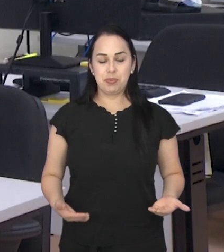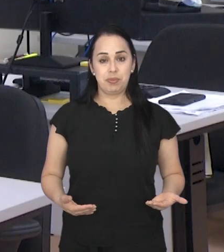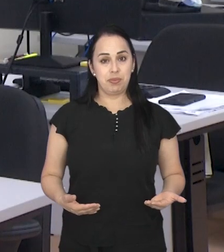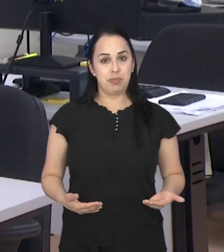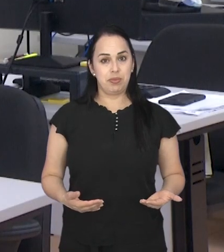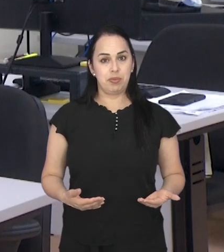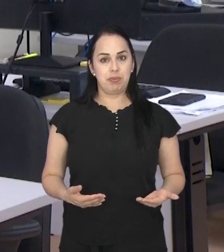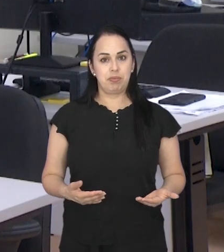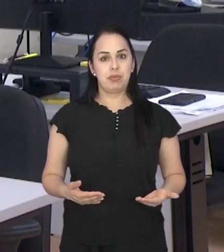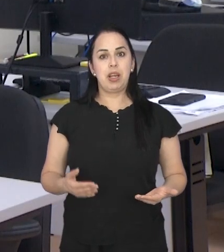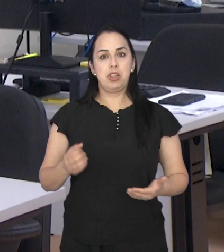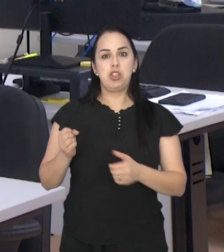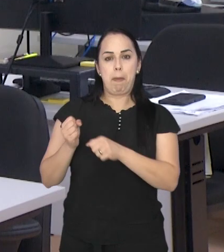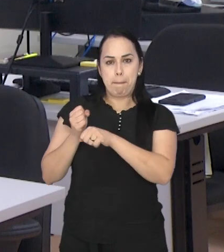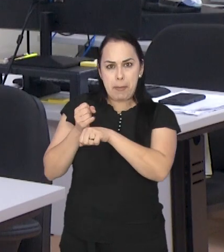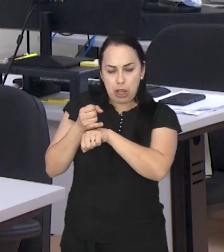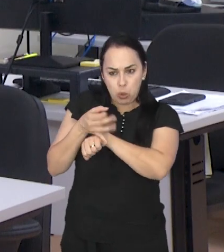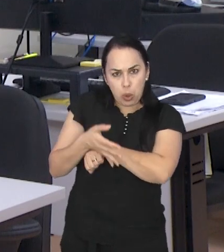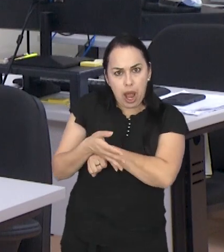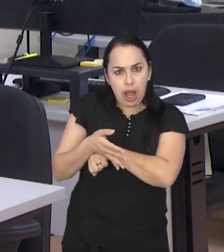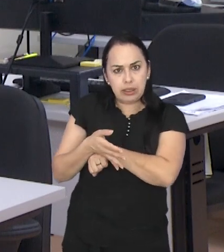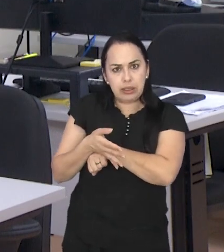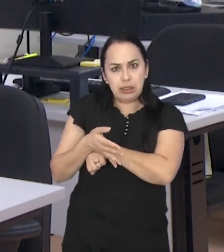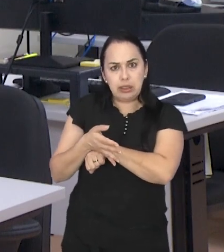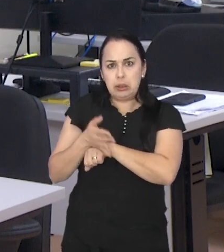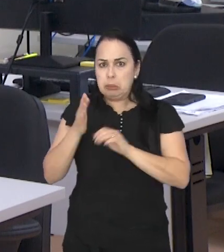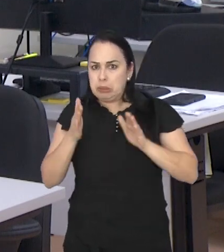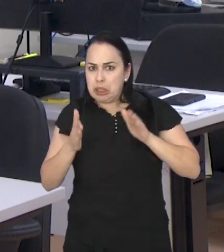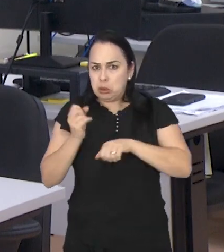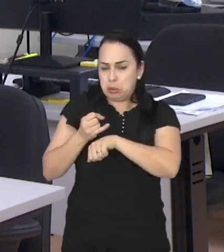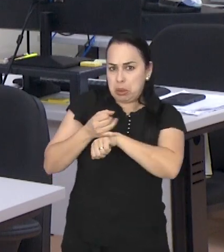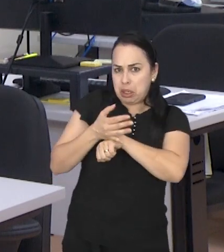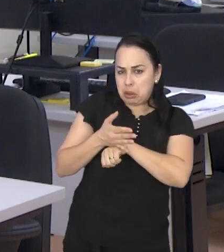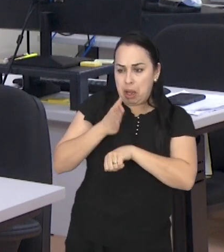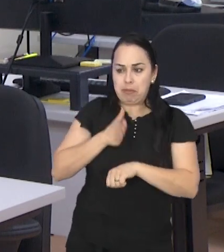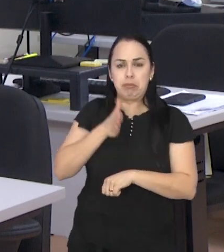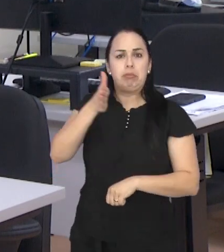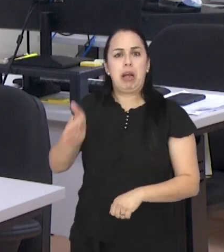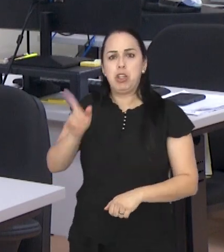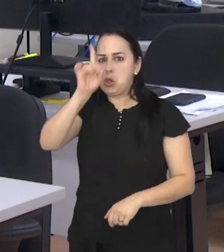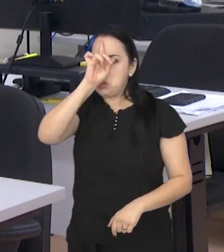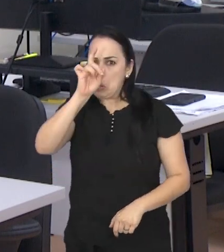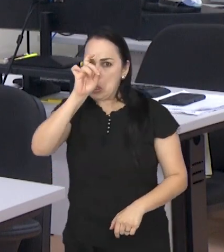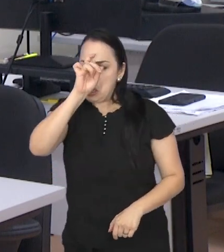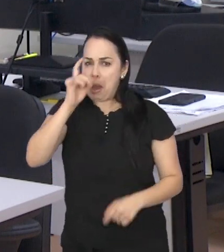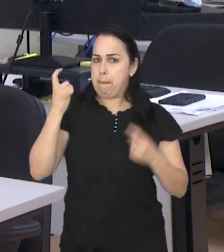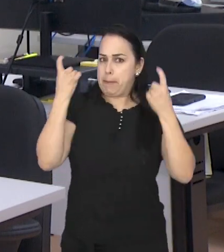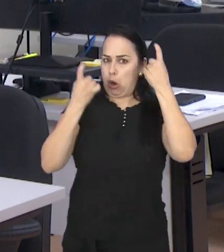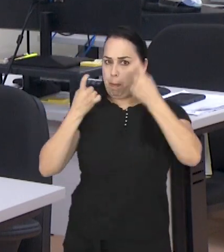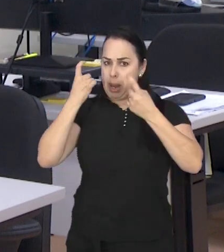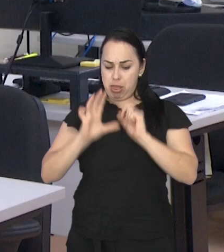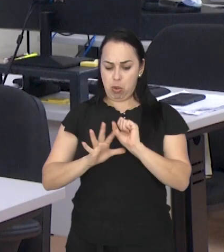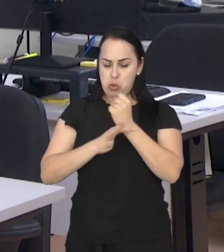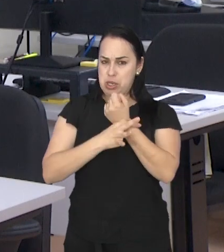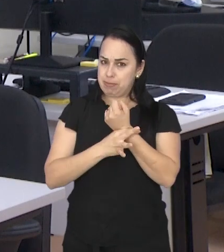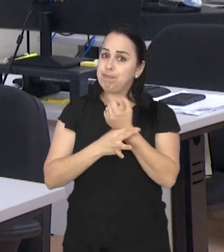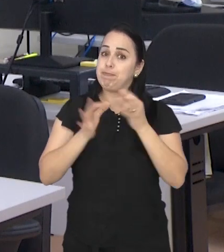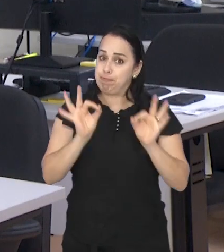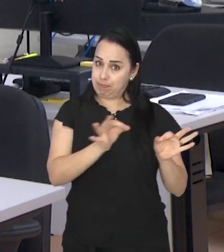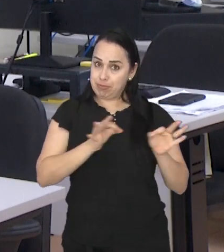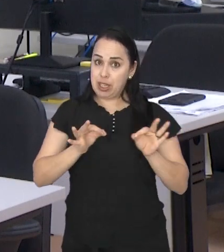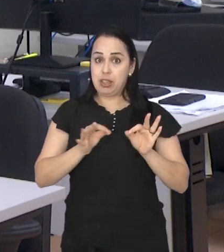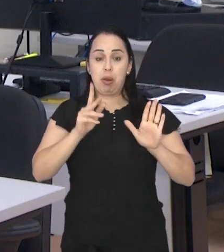Quando a gente precisa ir ao hospital à noite ou de madrugada, a preocupação com a segurança é inevitável.